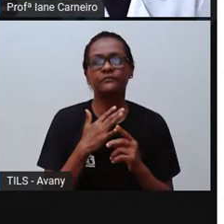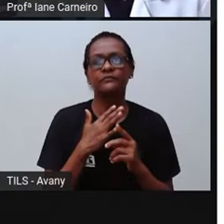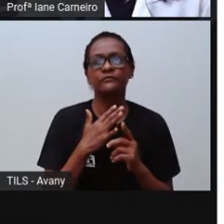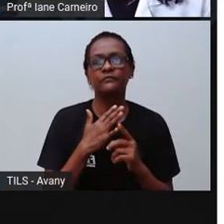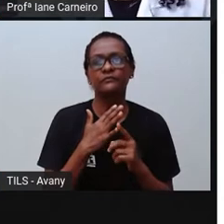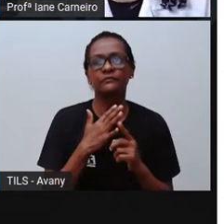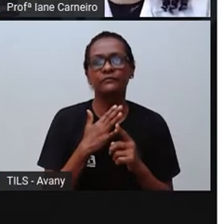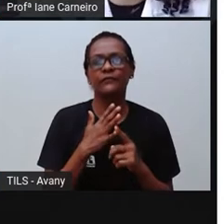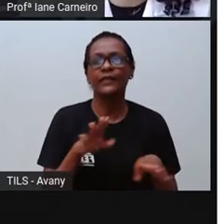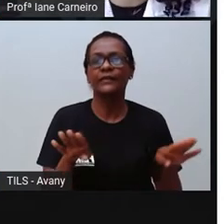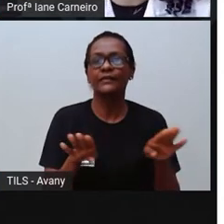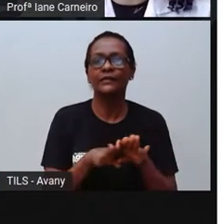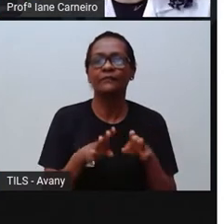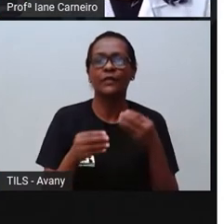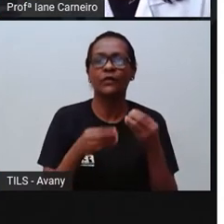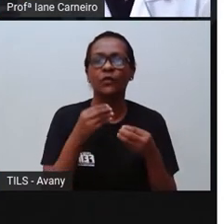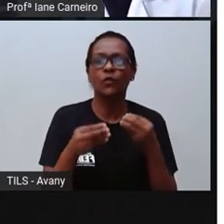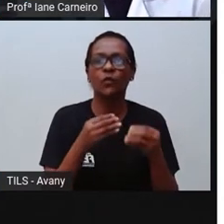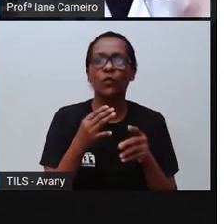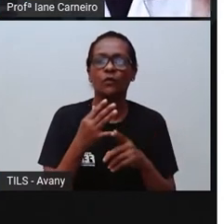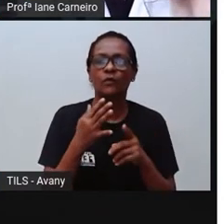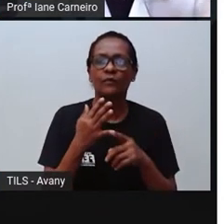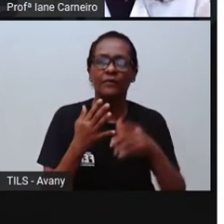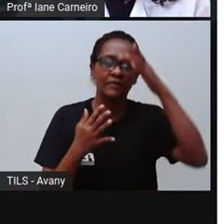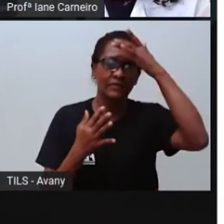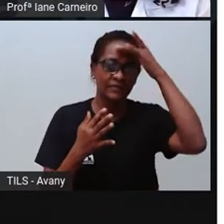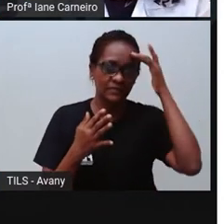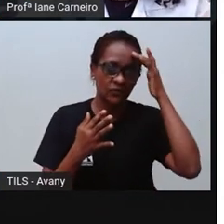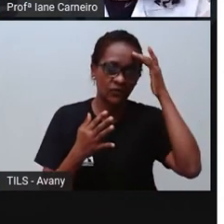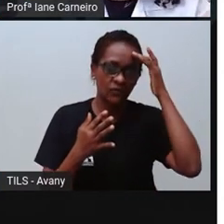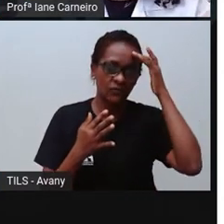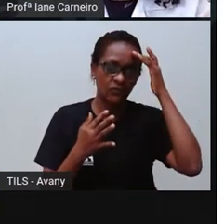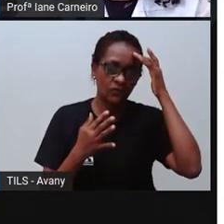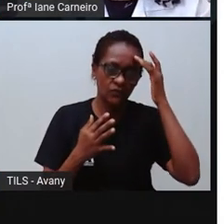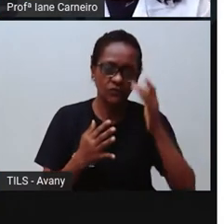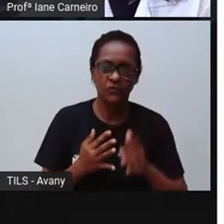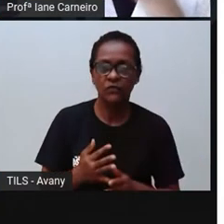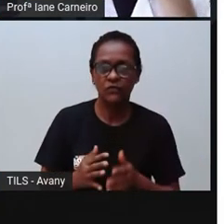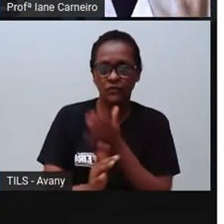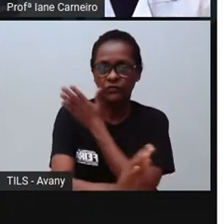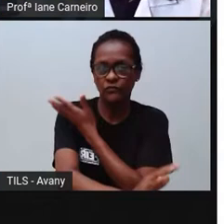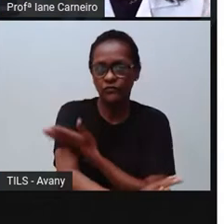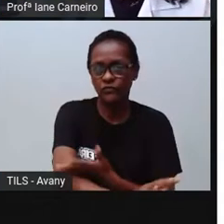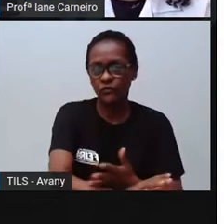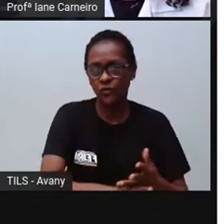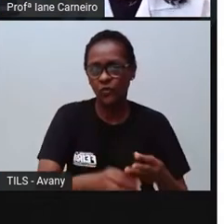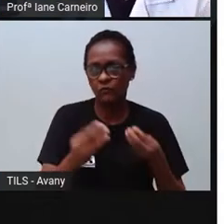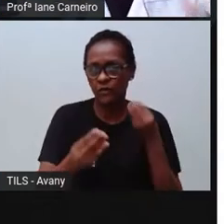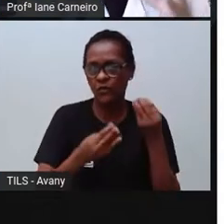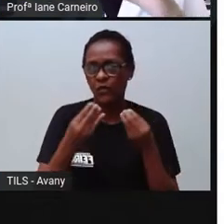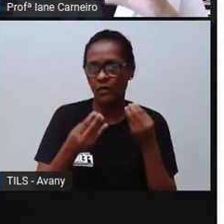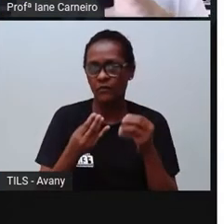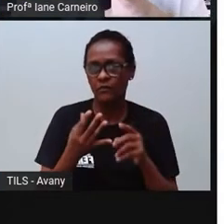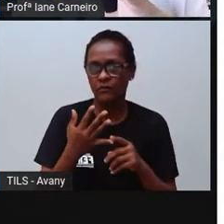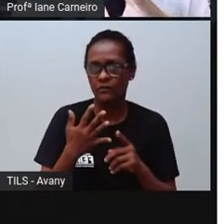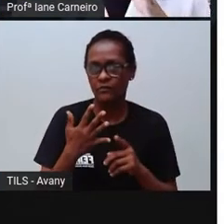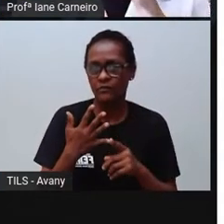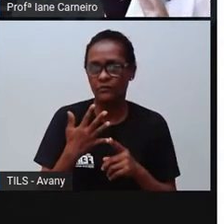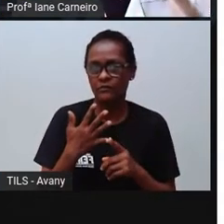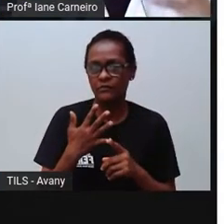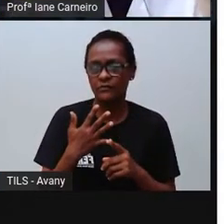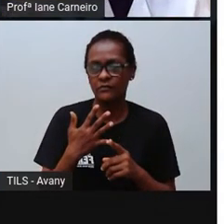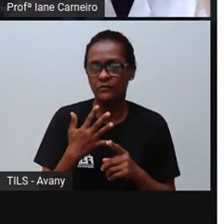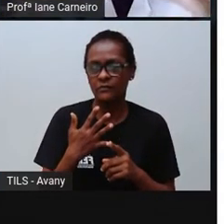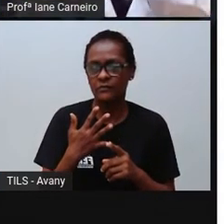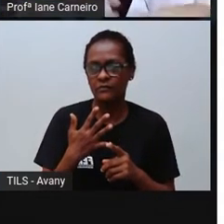O acidente doméstico, né? Antes da gente observar os locais, né? Onde acontecem os acidentes. A gente vai... A Pró